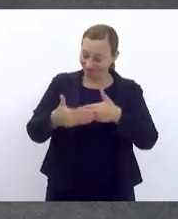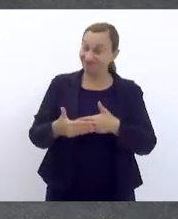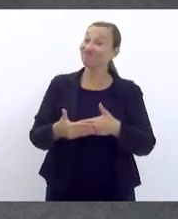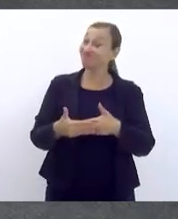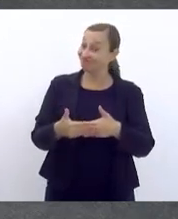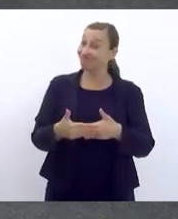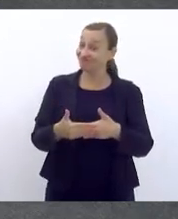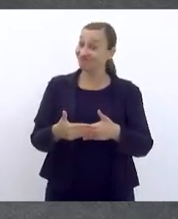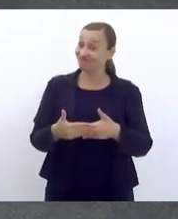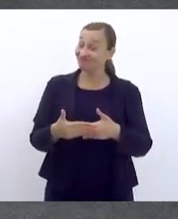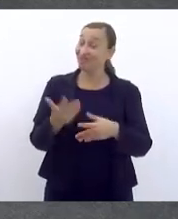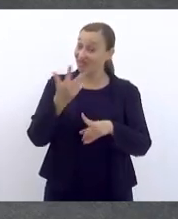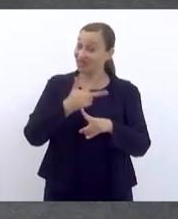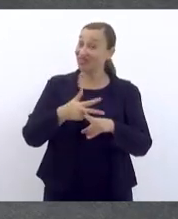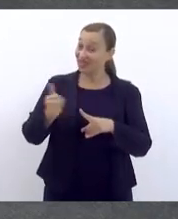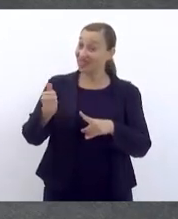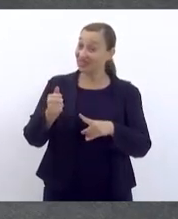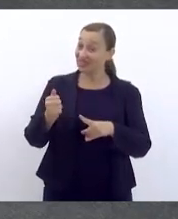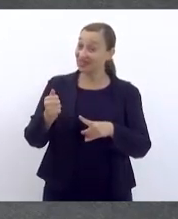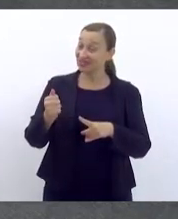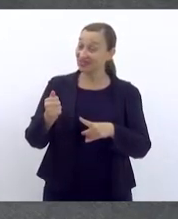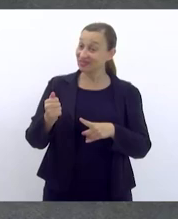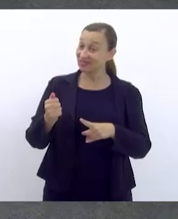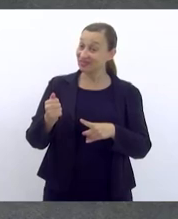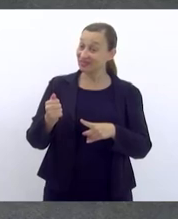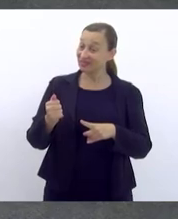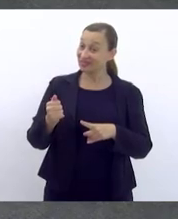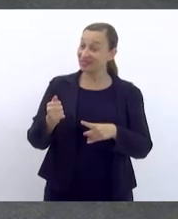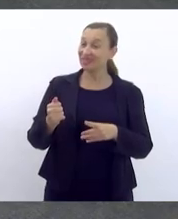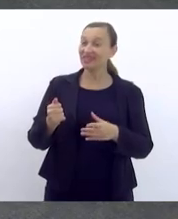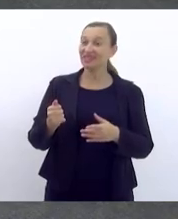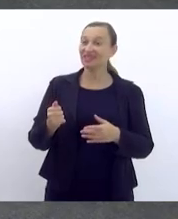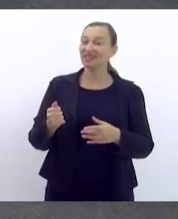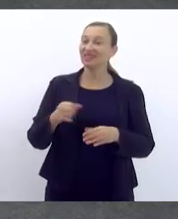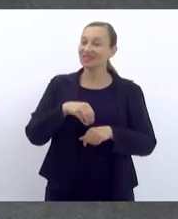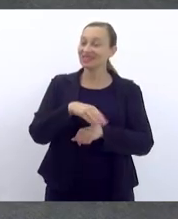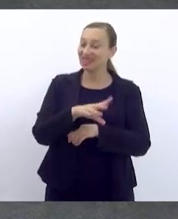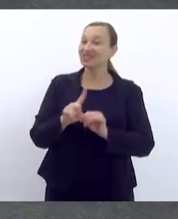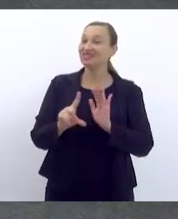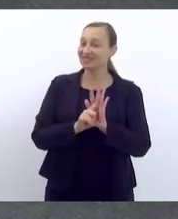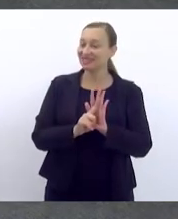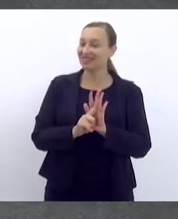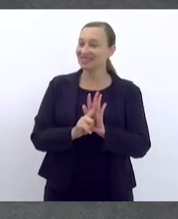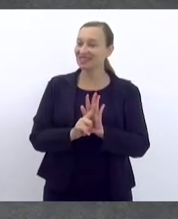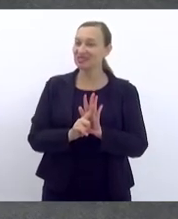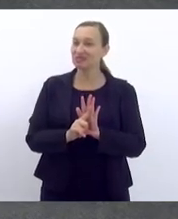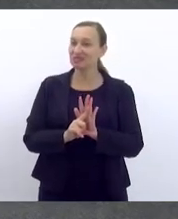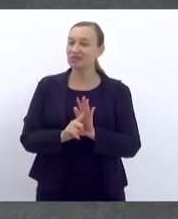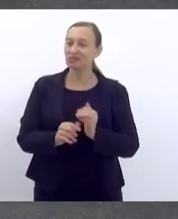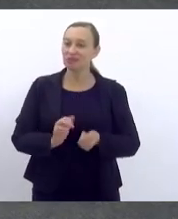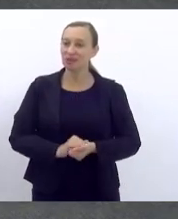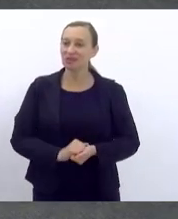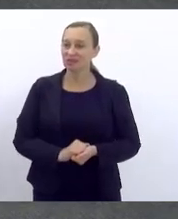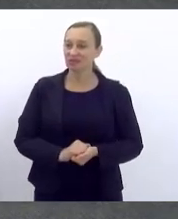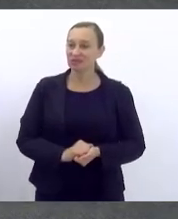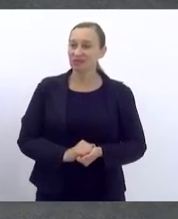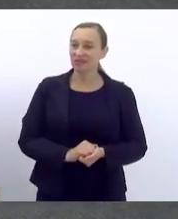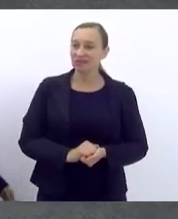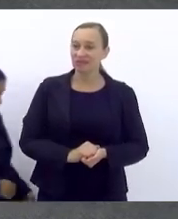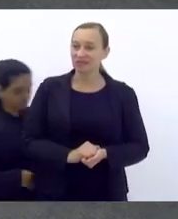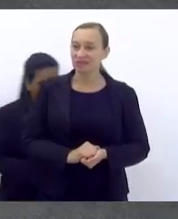vitória. Existe consonância na nossa indicação legislativa. E eu tenho certeza